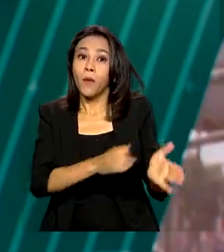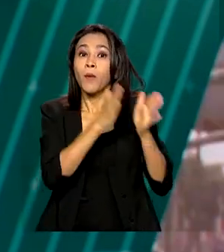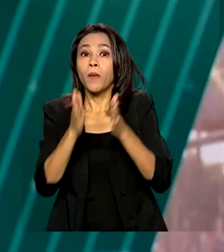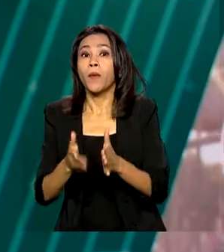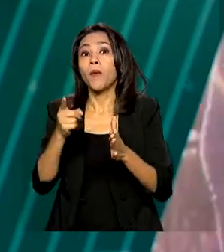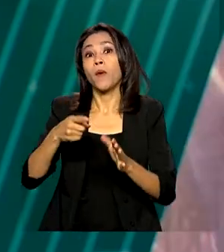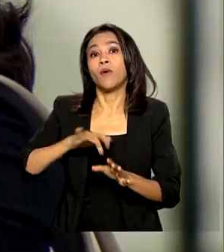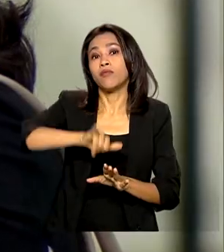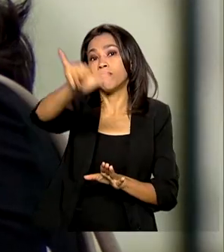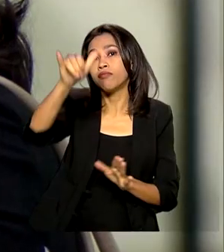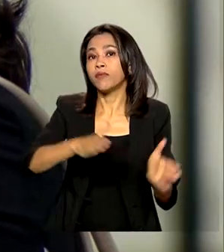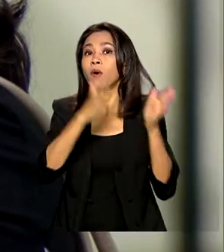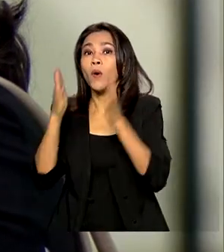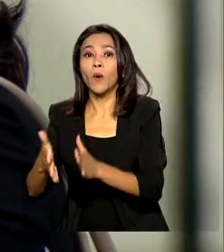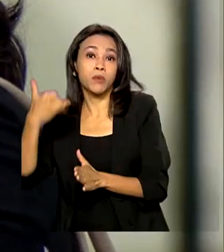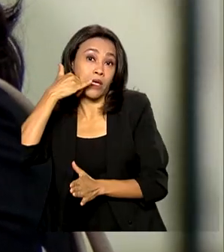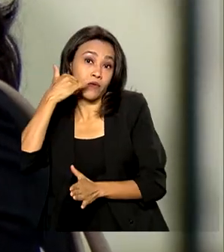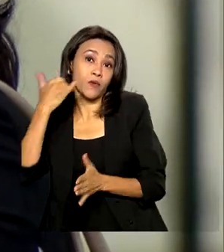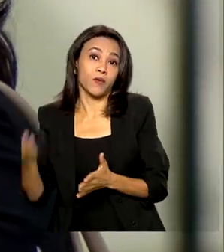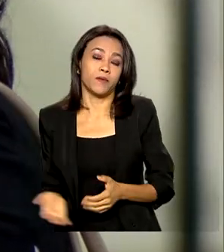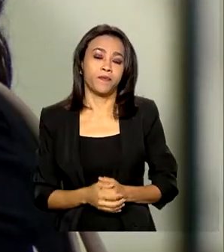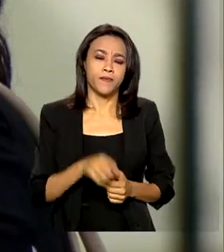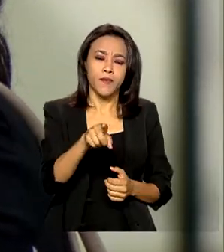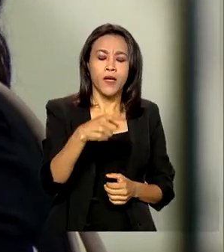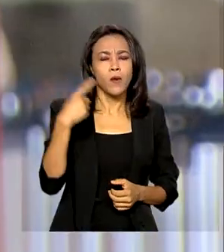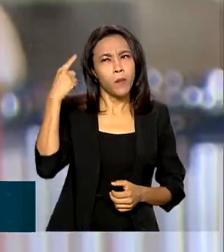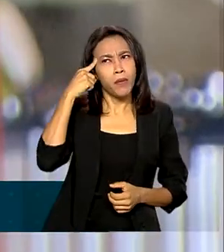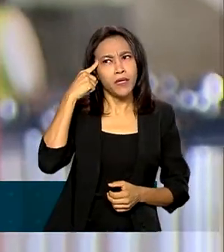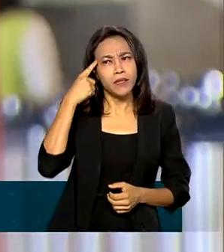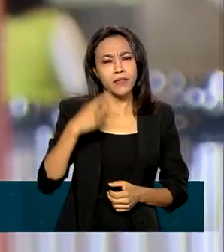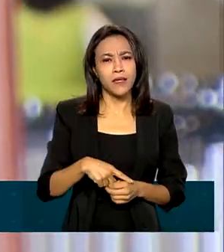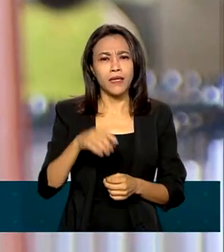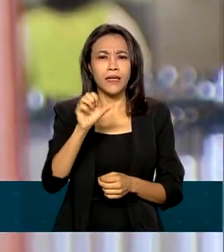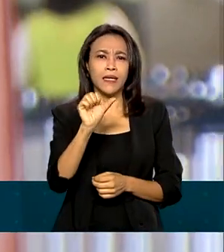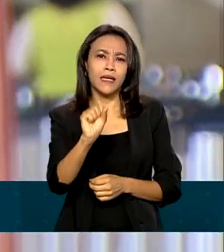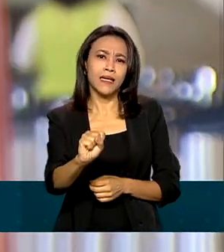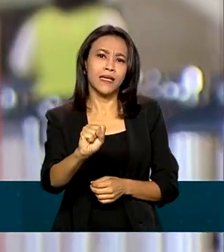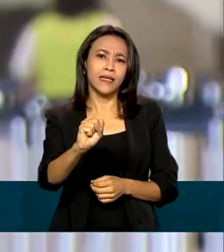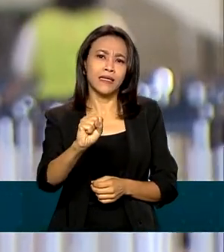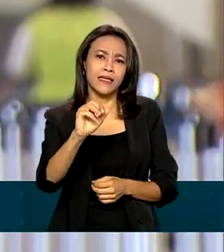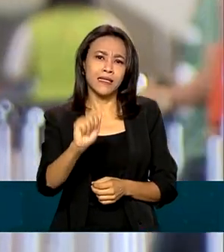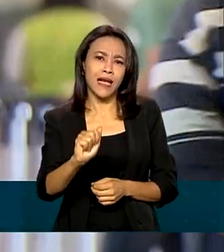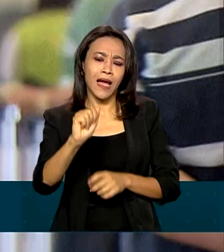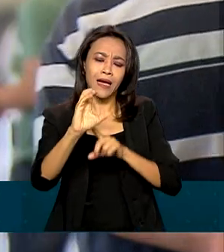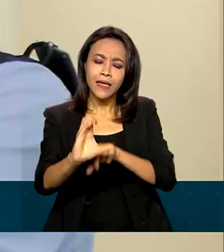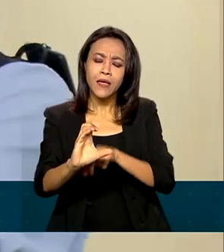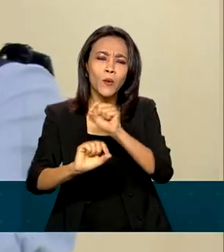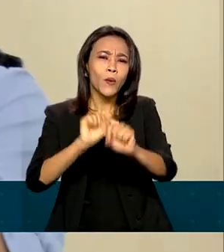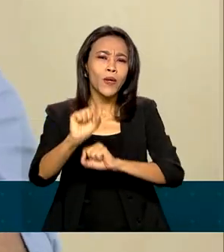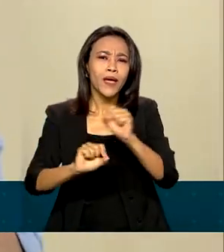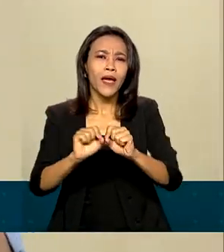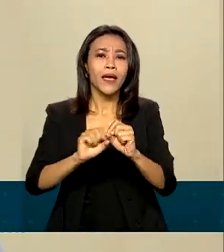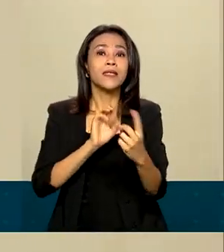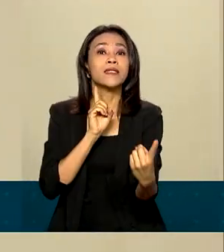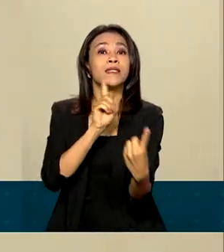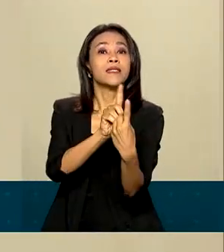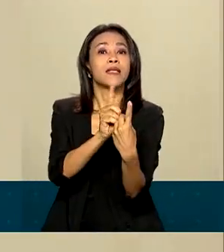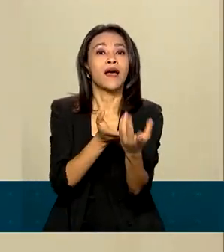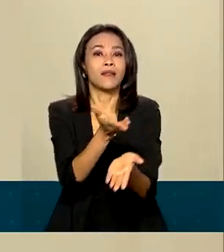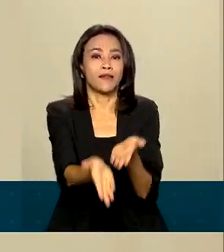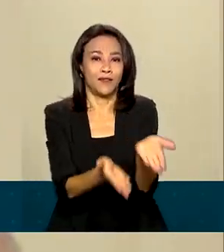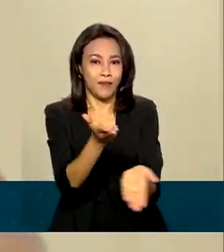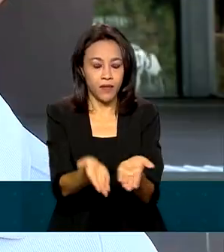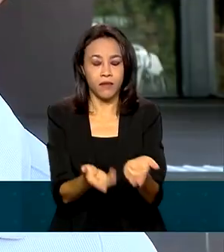telefonia. Quando o assunto é saque, o serviço de atendimento ao consumidor, sobram